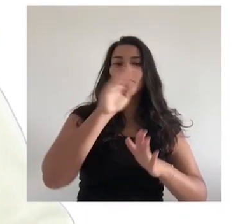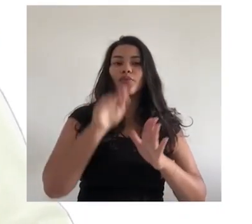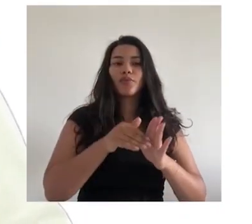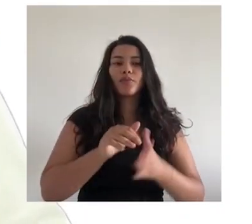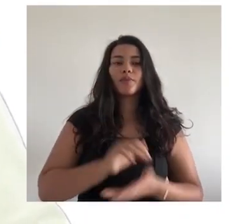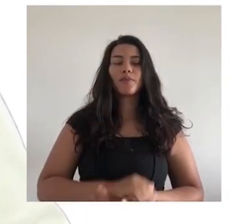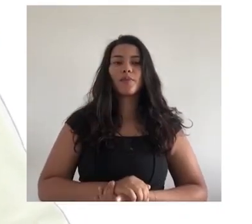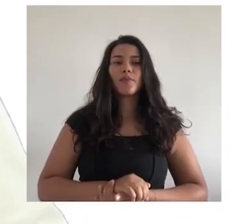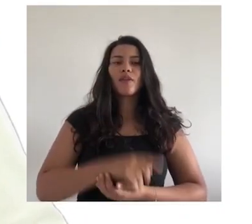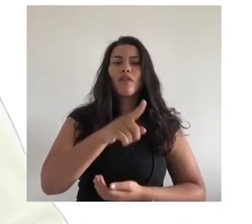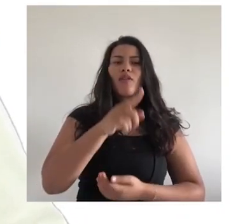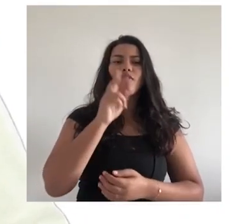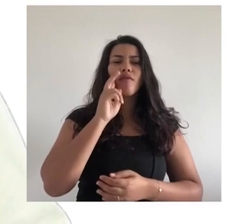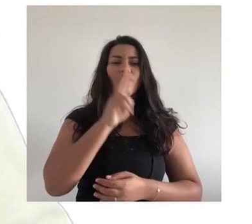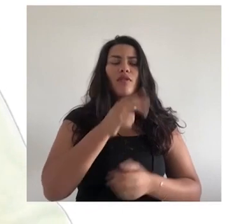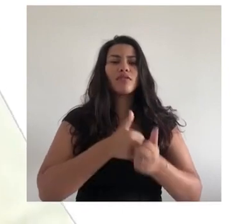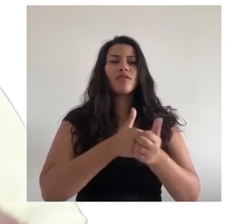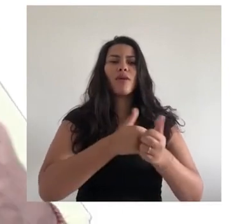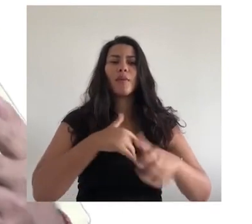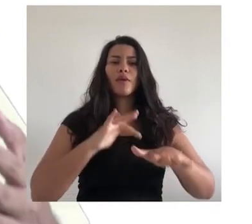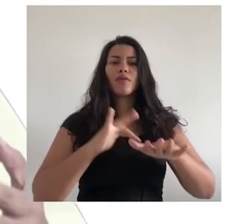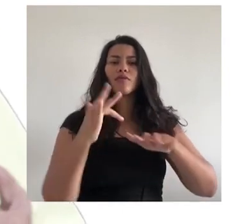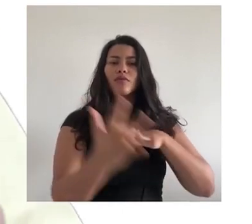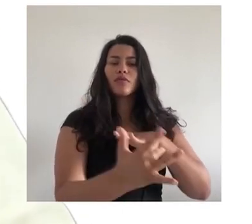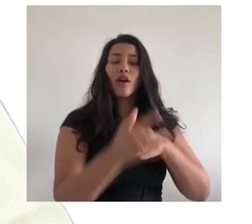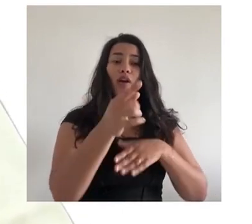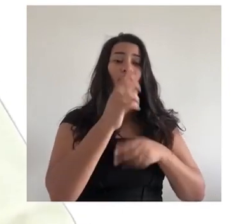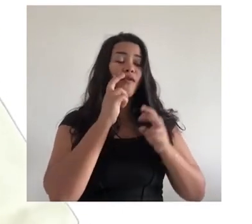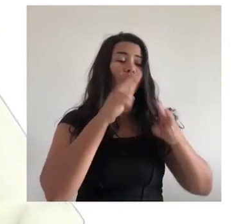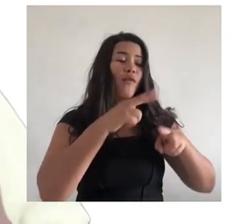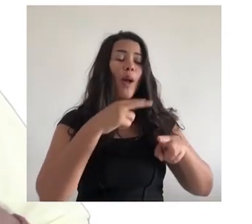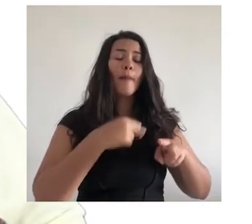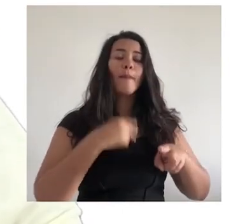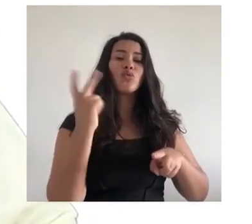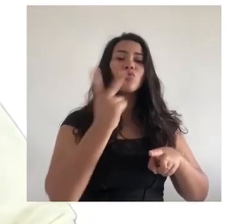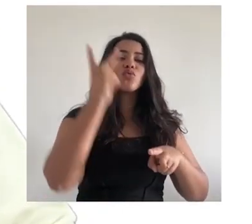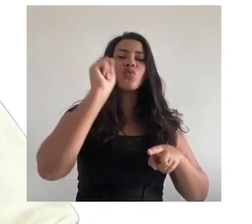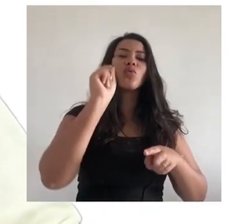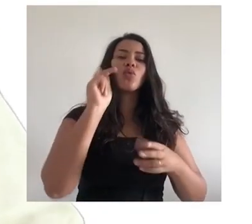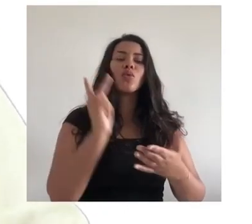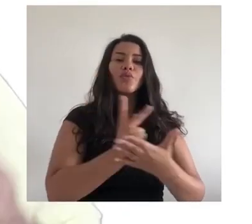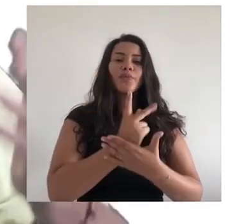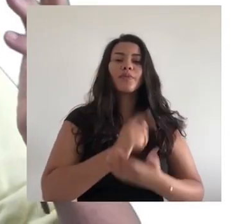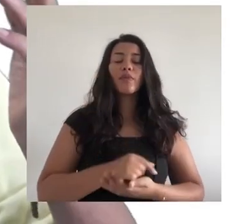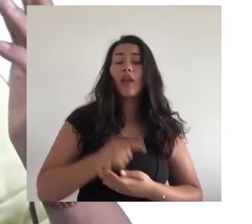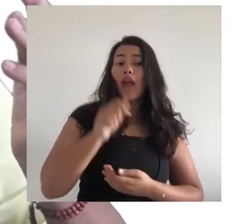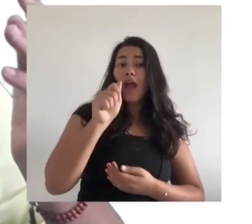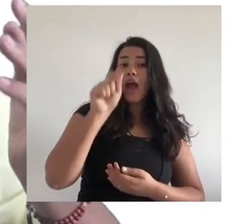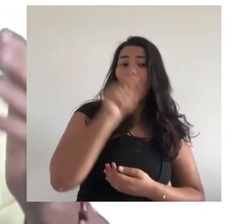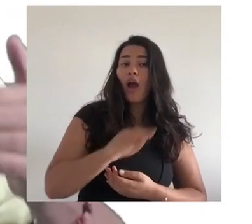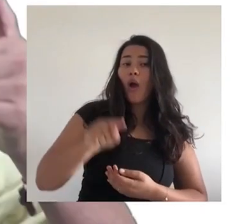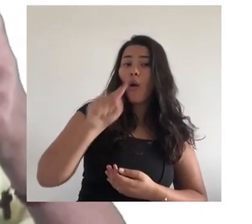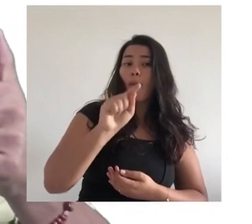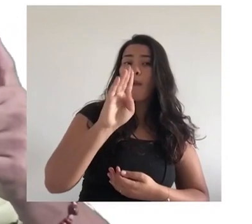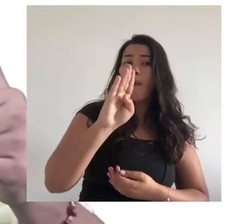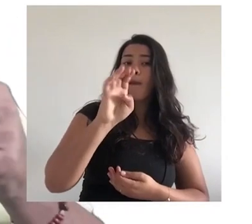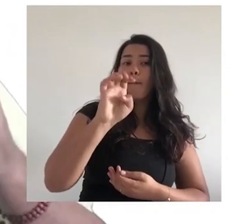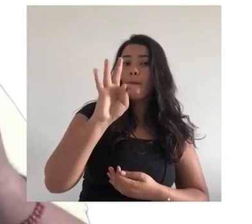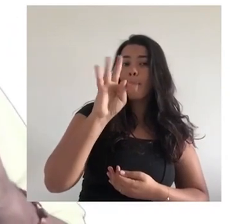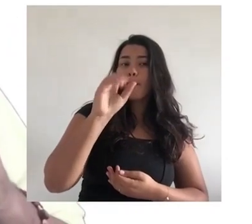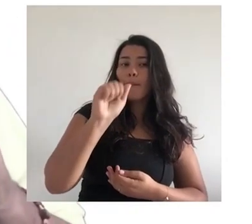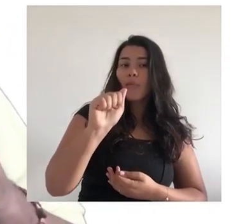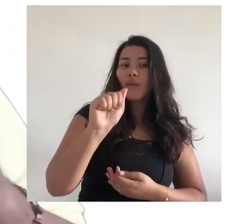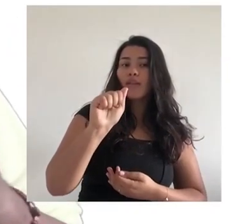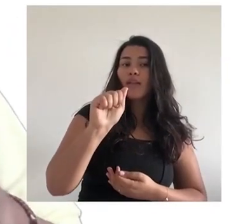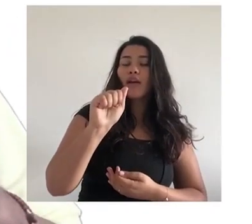quero ajudar o povo sadipano. Siga as nossas redes sociais para conhecer minha história e as nossas propostas. Arroba,